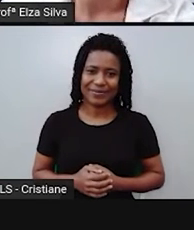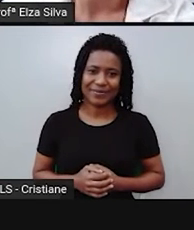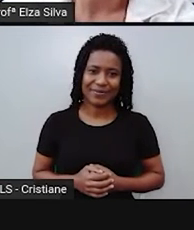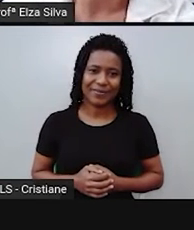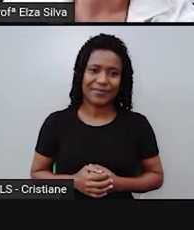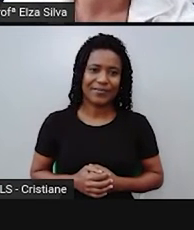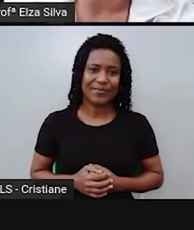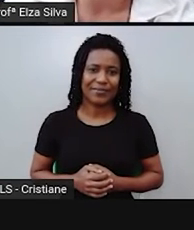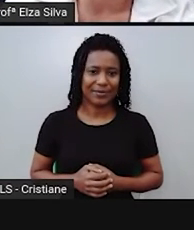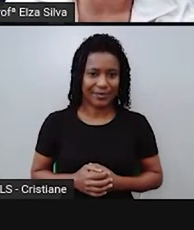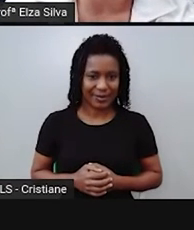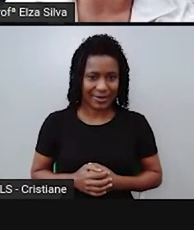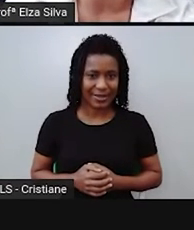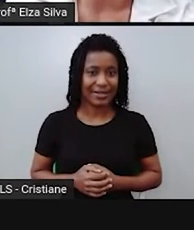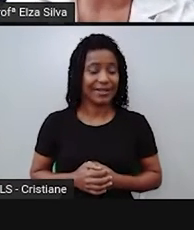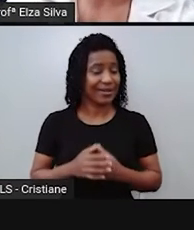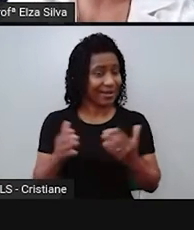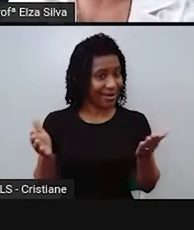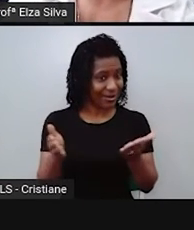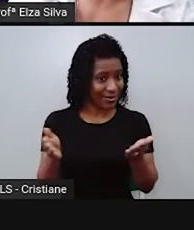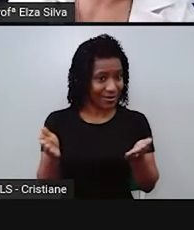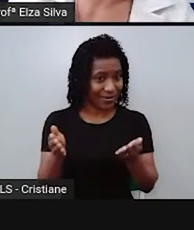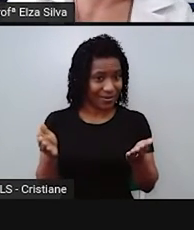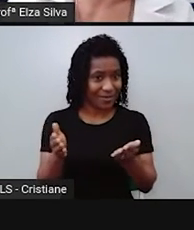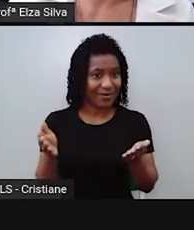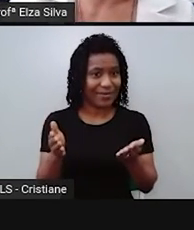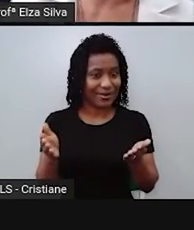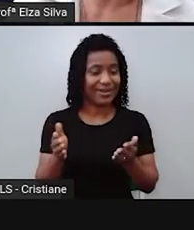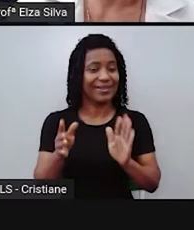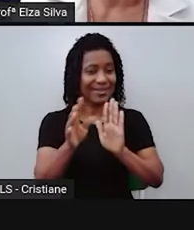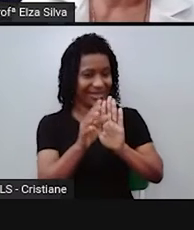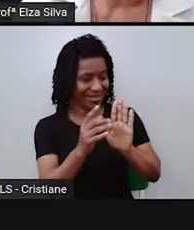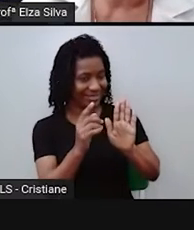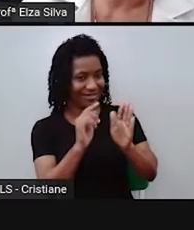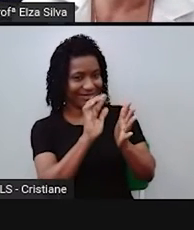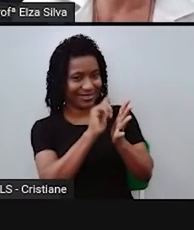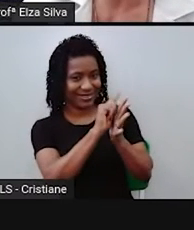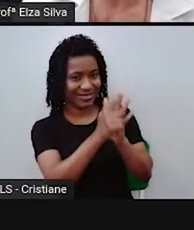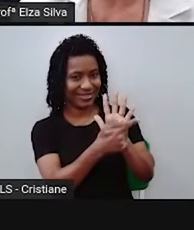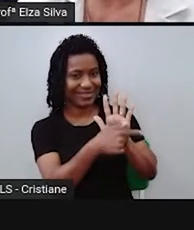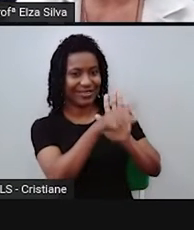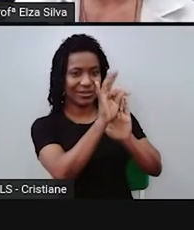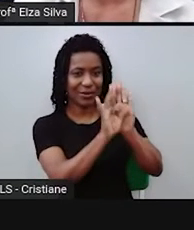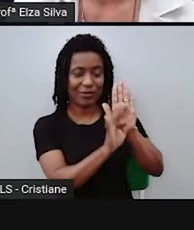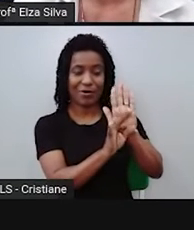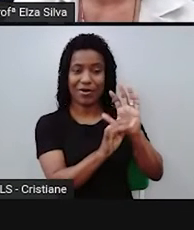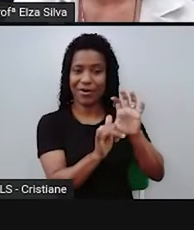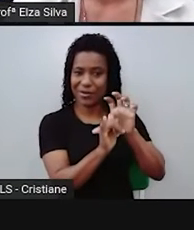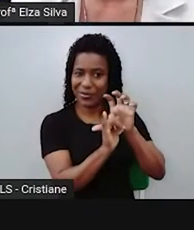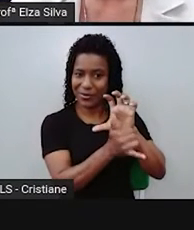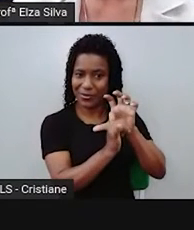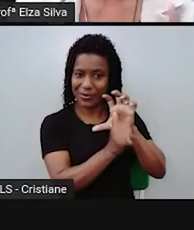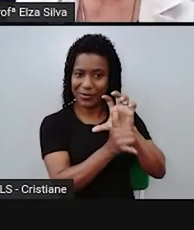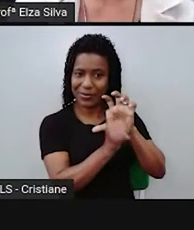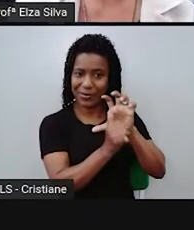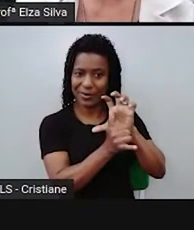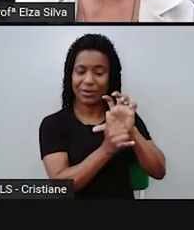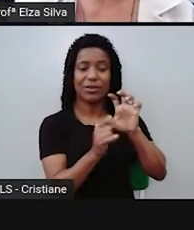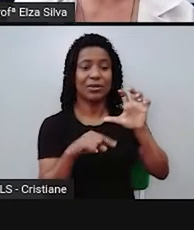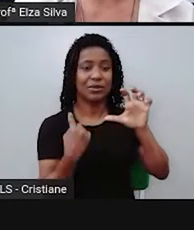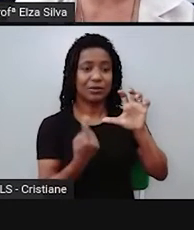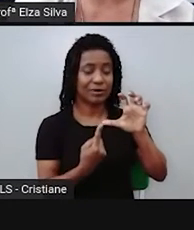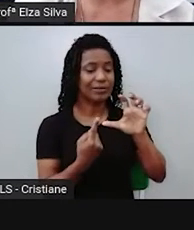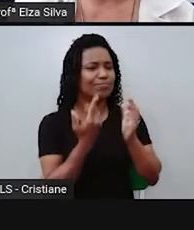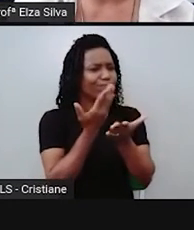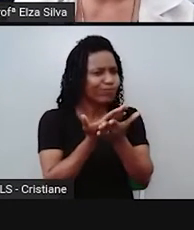A partir de agora, a partir desse gênero textual, nós vamos fazer uma revisão